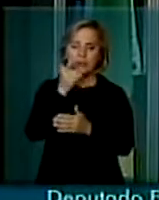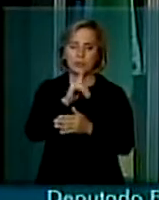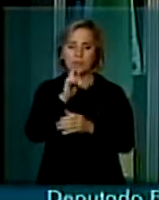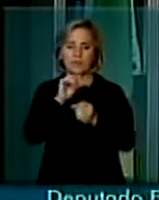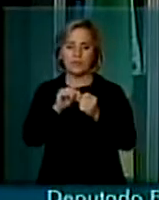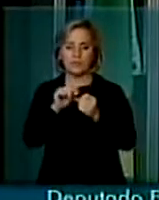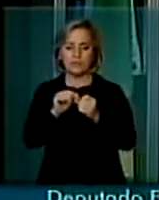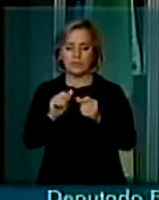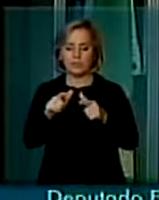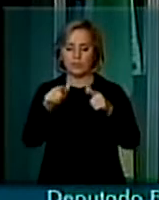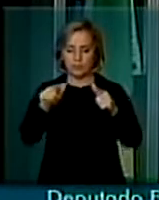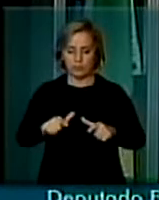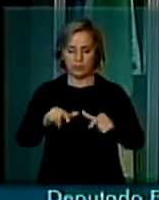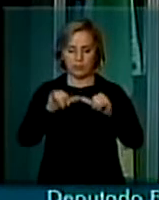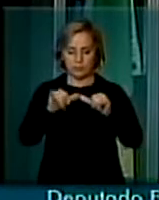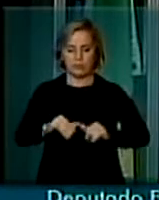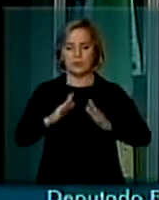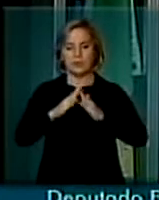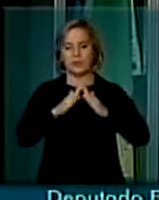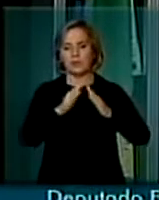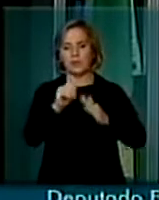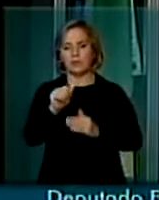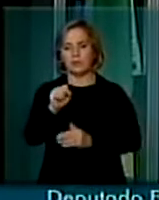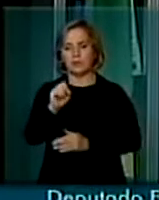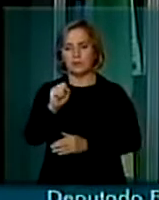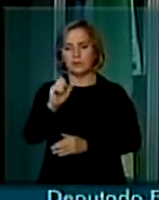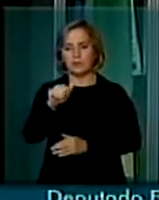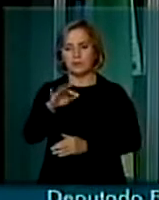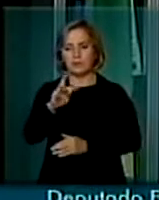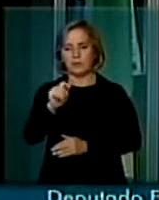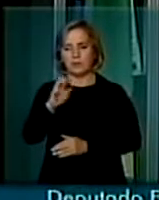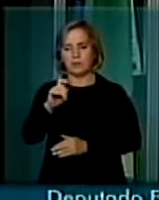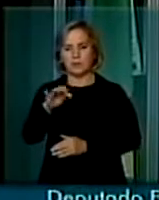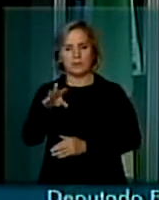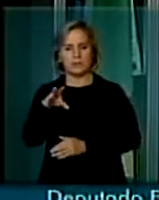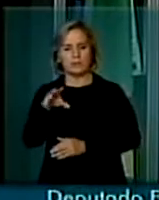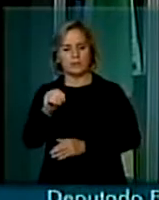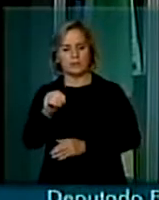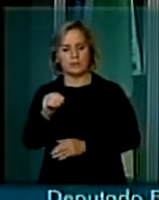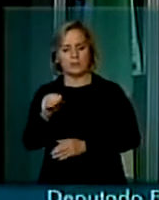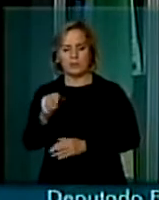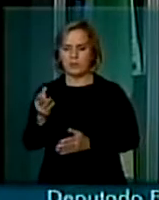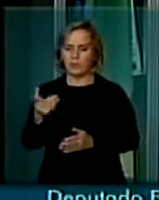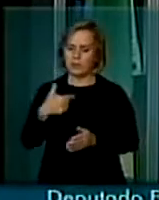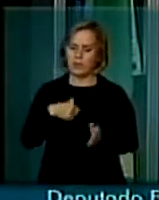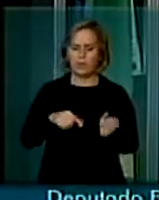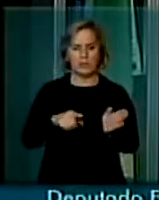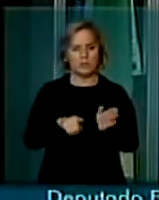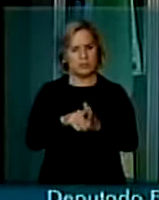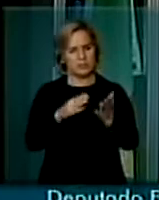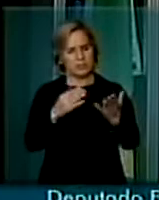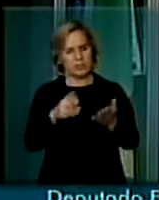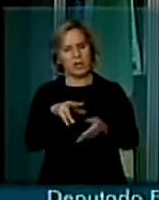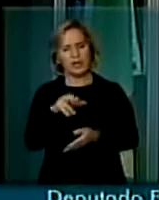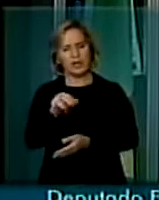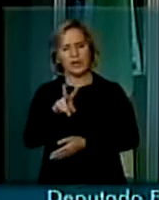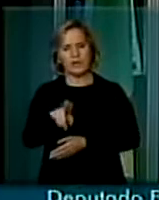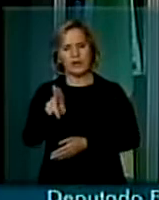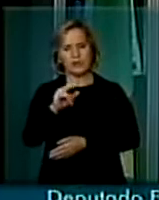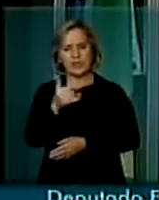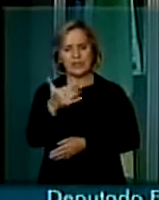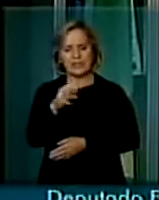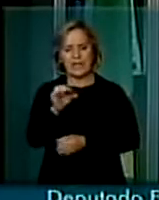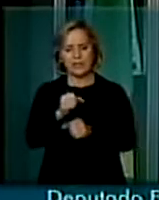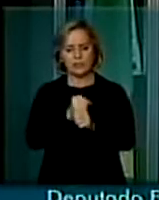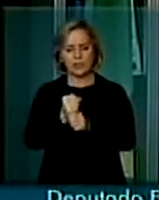aprovar o decreto de desapropriação, será que ele vai usar 10 anos a Polícia Federal e a Polícia